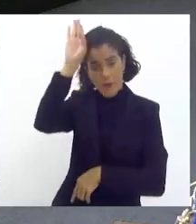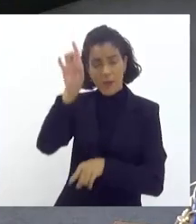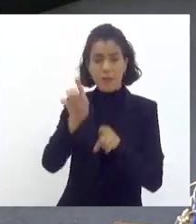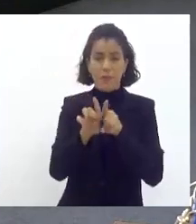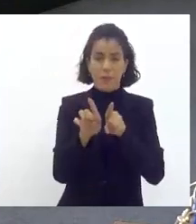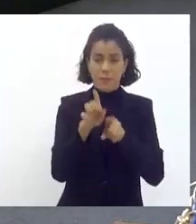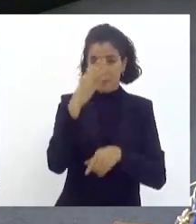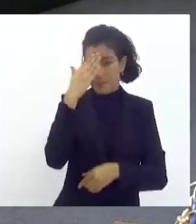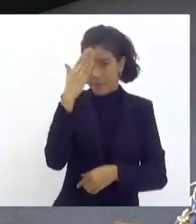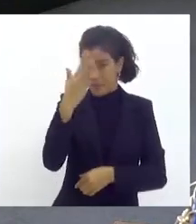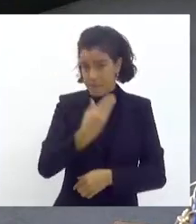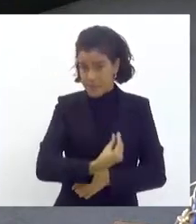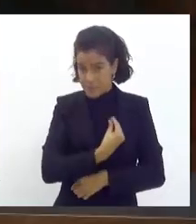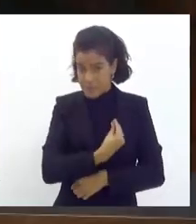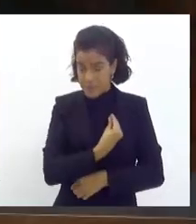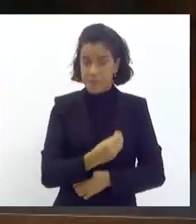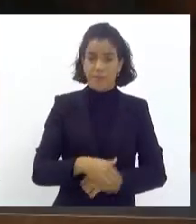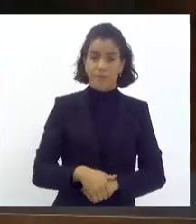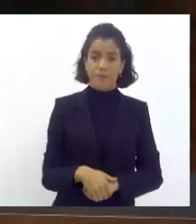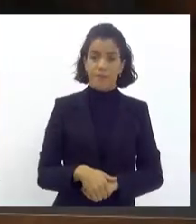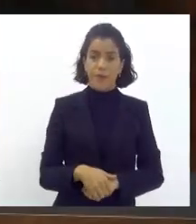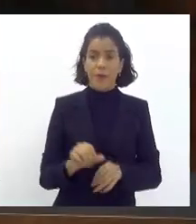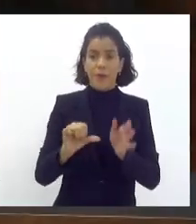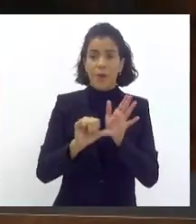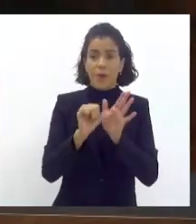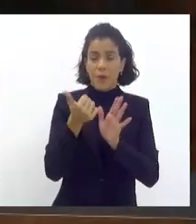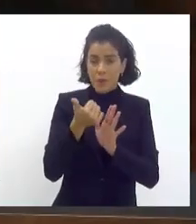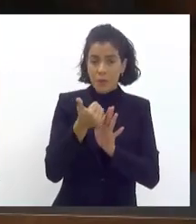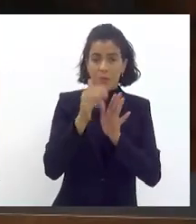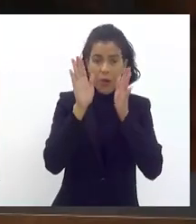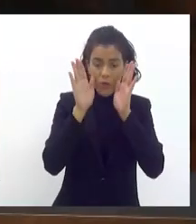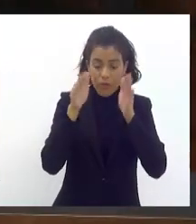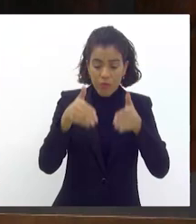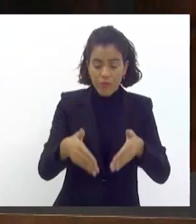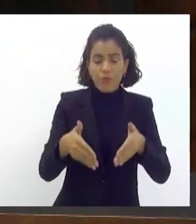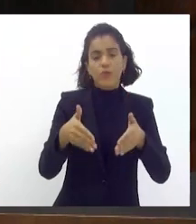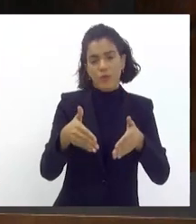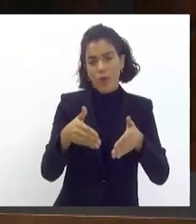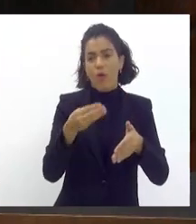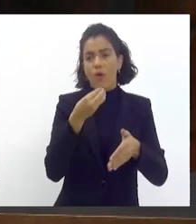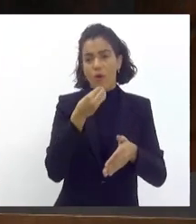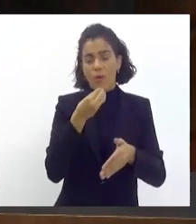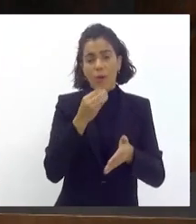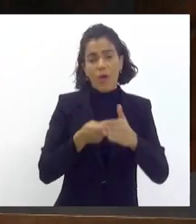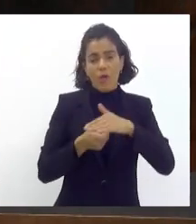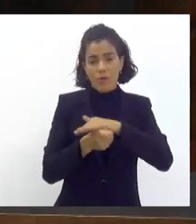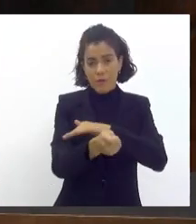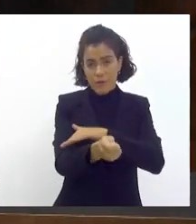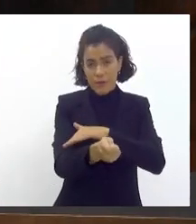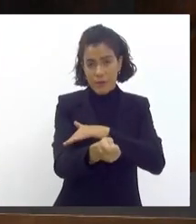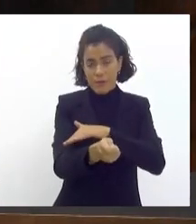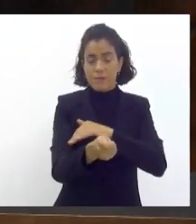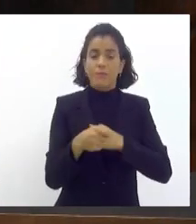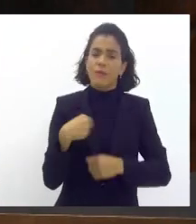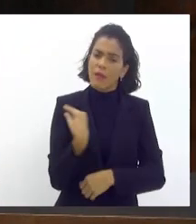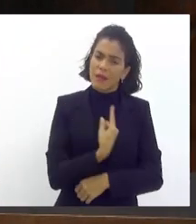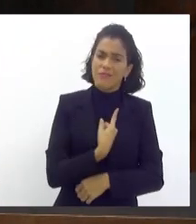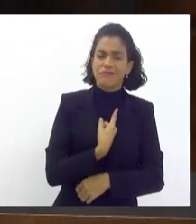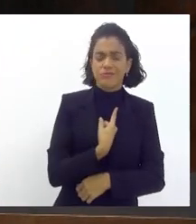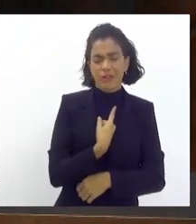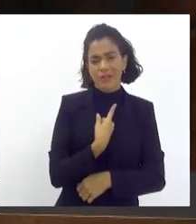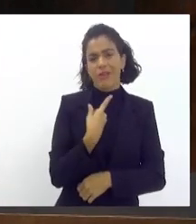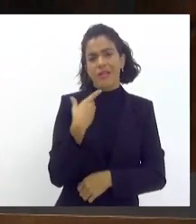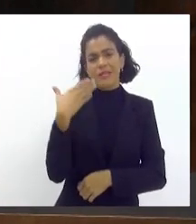pela presença. O primeiro enfoque nosso será, sem dúvida nenhuma, a questão do financiamento. A gente sabe